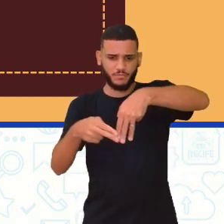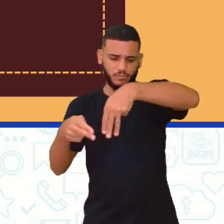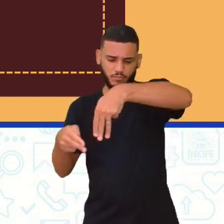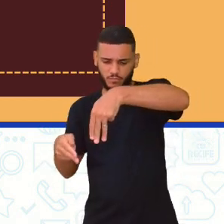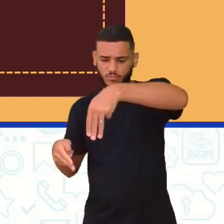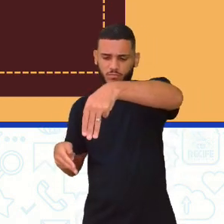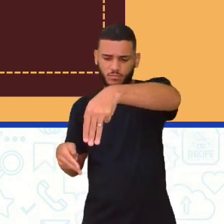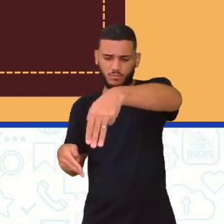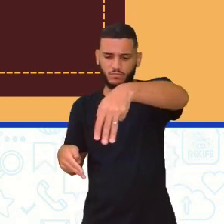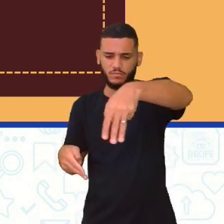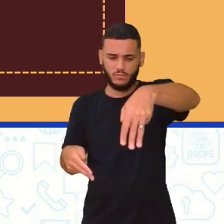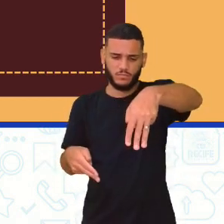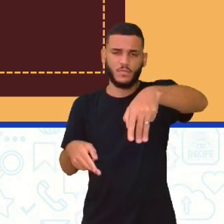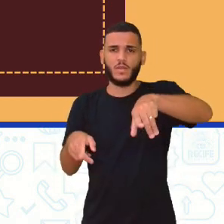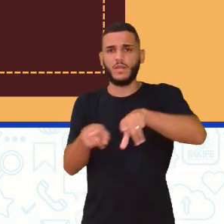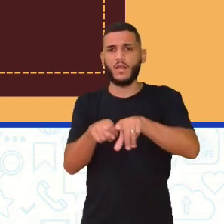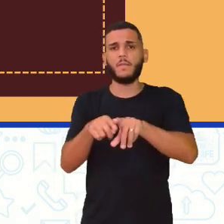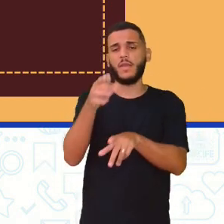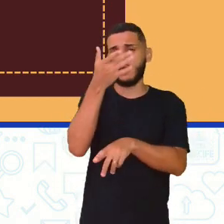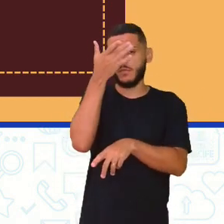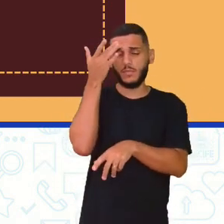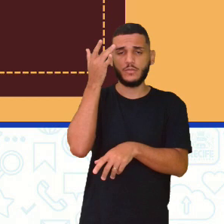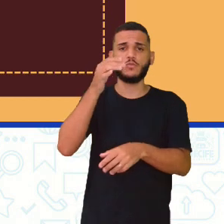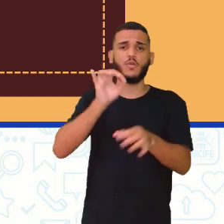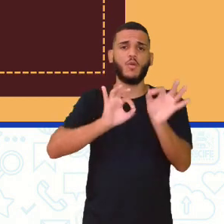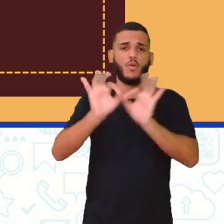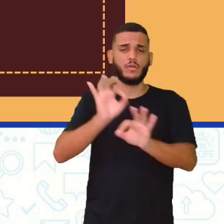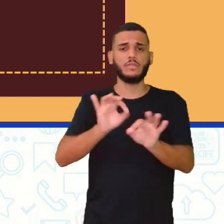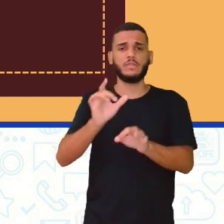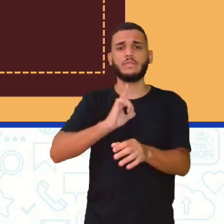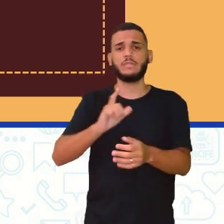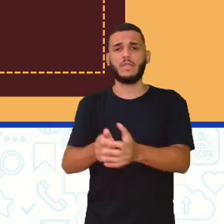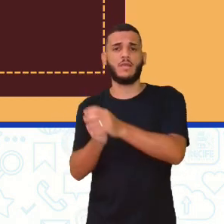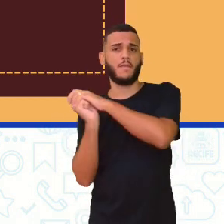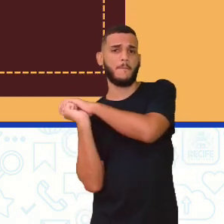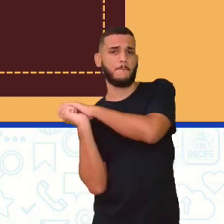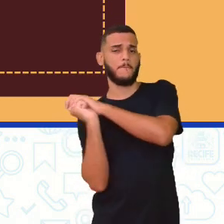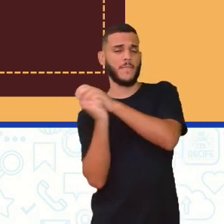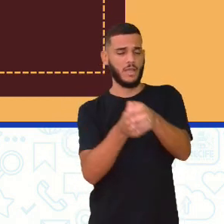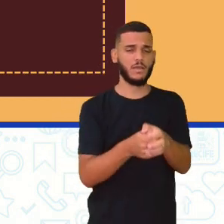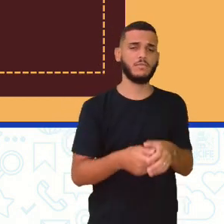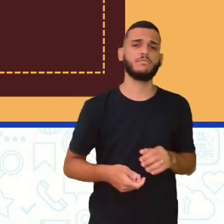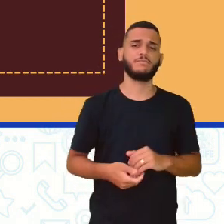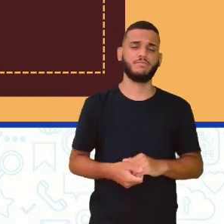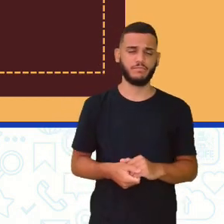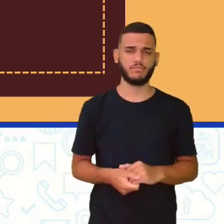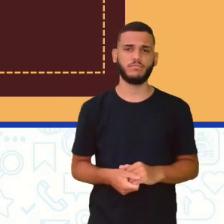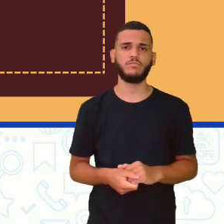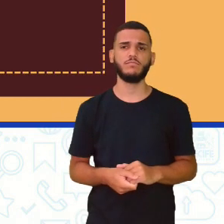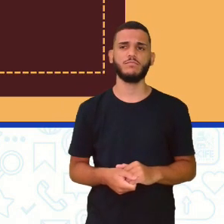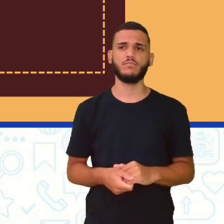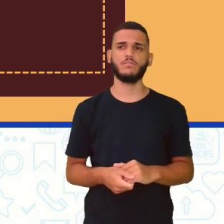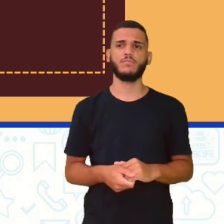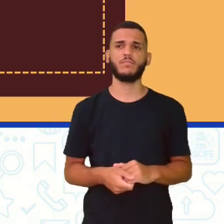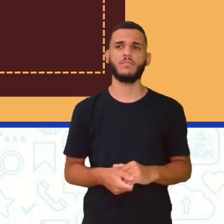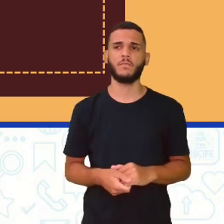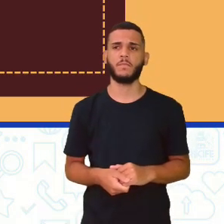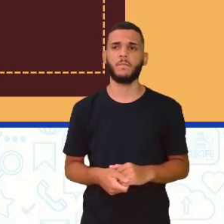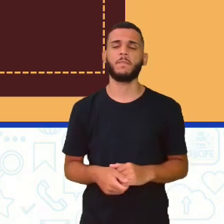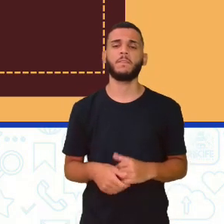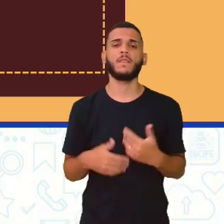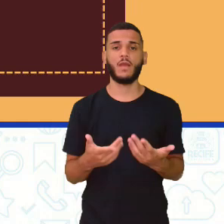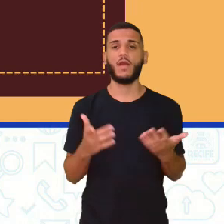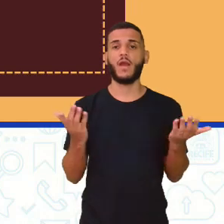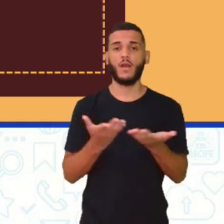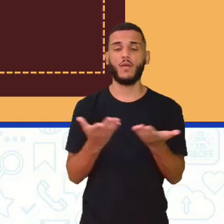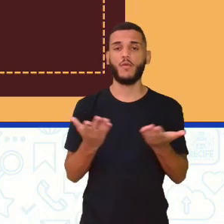ali postas para fazer essa rebatida, né? Para poder aí lançar a bola para distante. Então, a gente vai